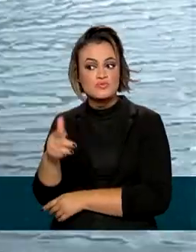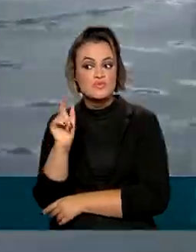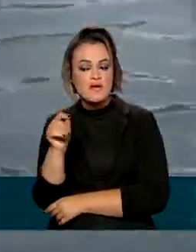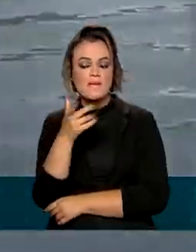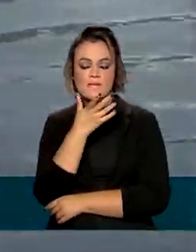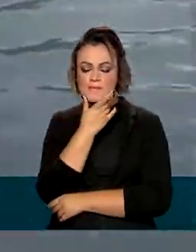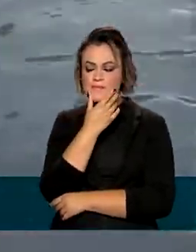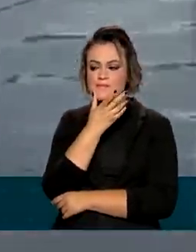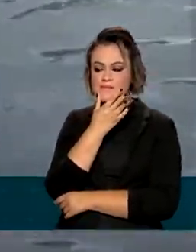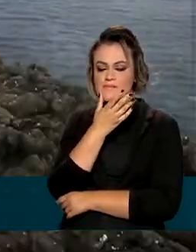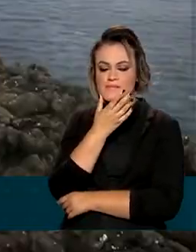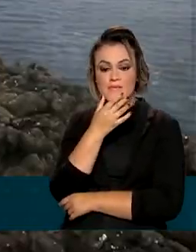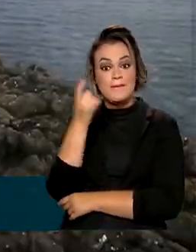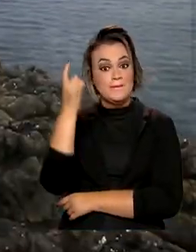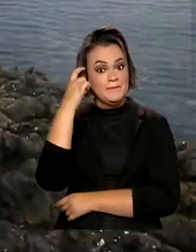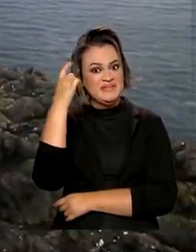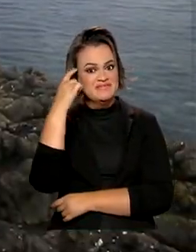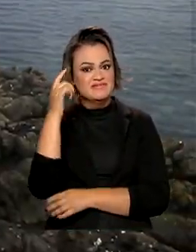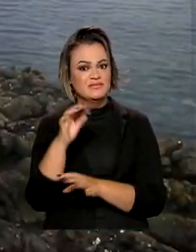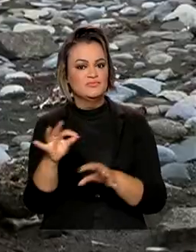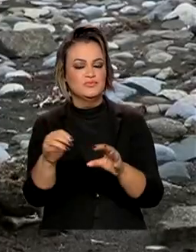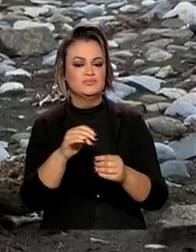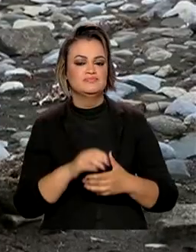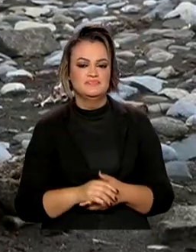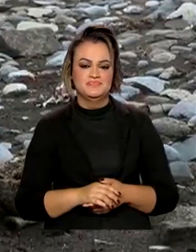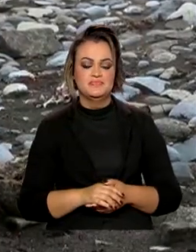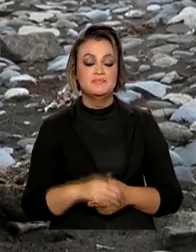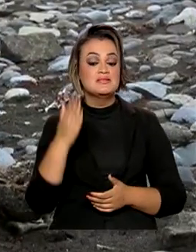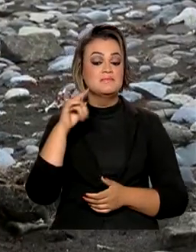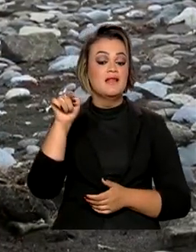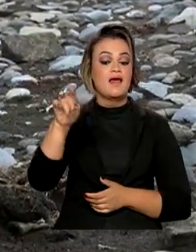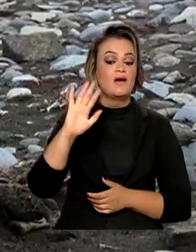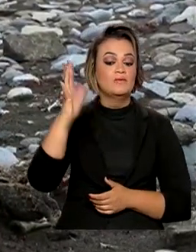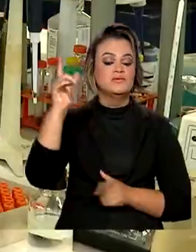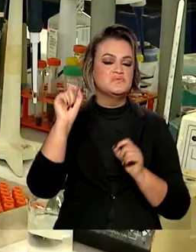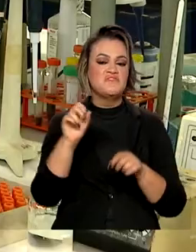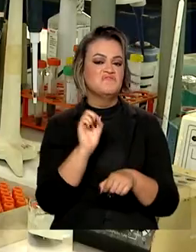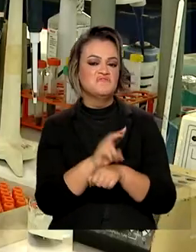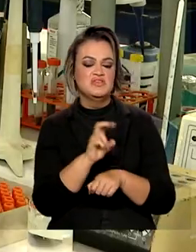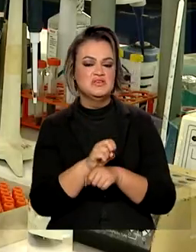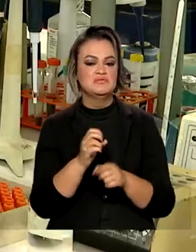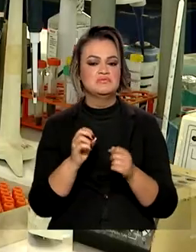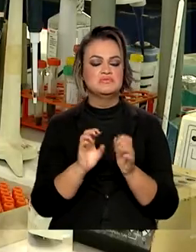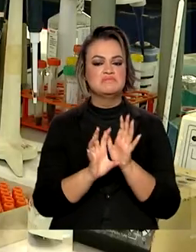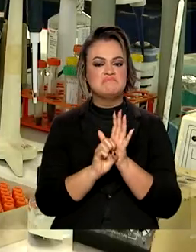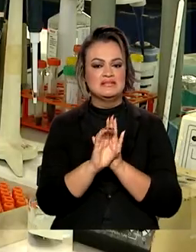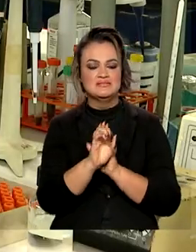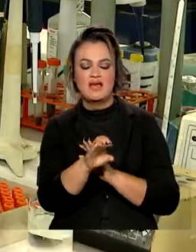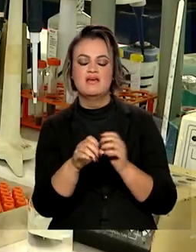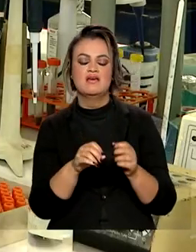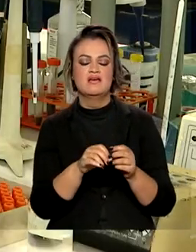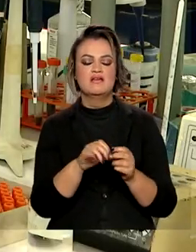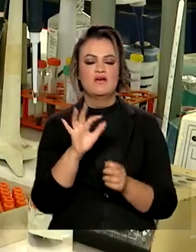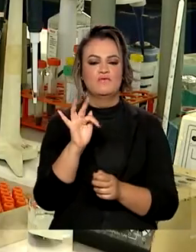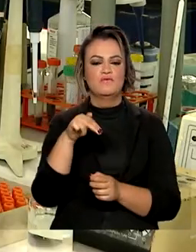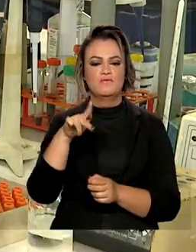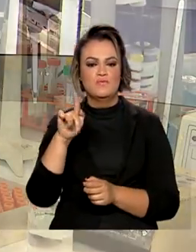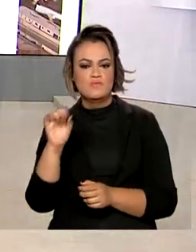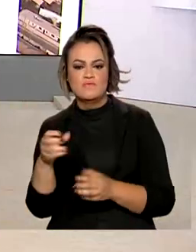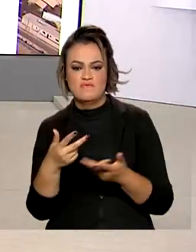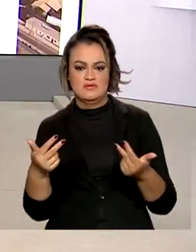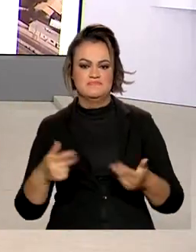presentes no continente antártico, tanto de vírus, bactérias, fungos, parasitos.